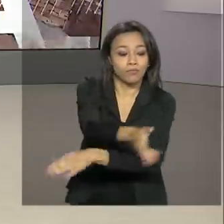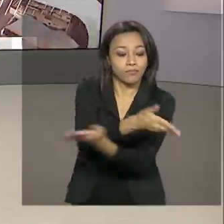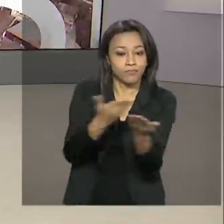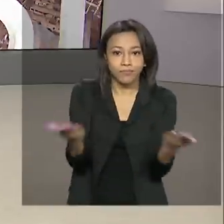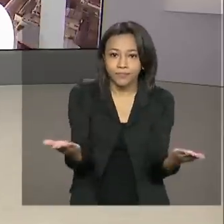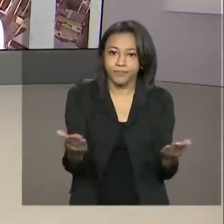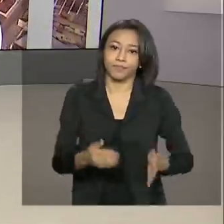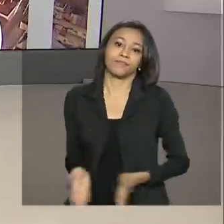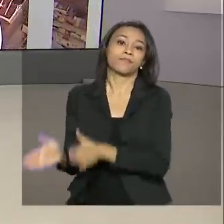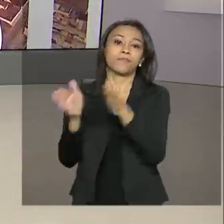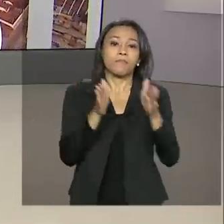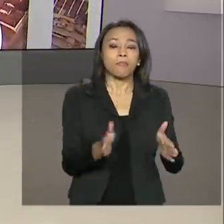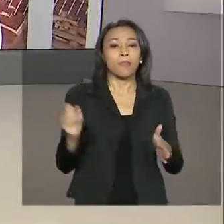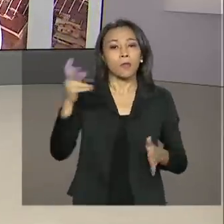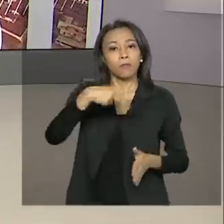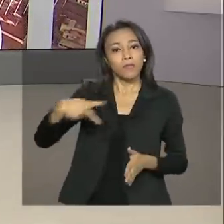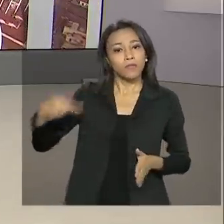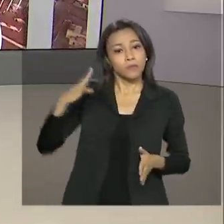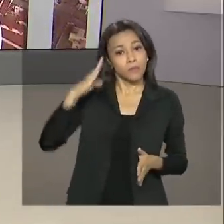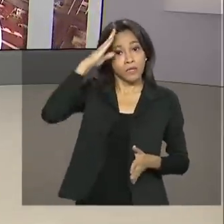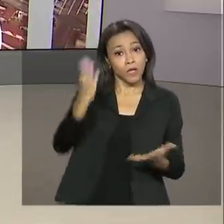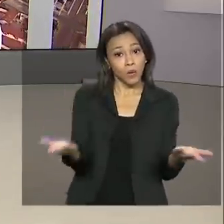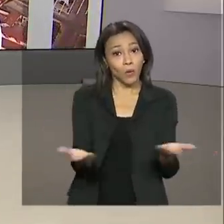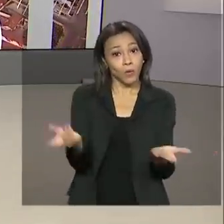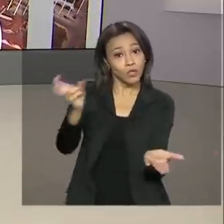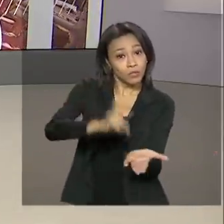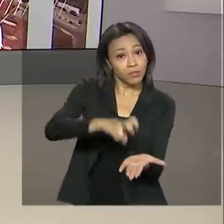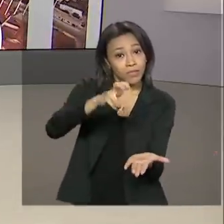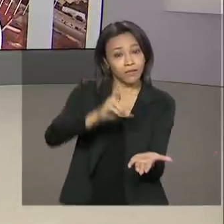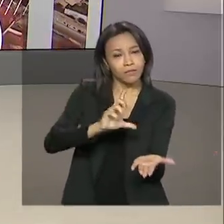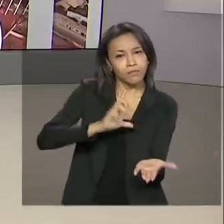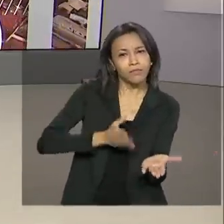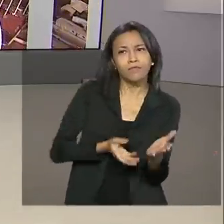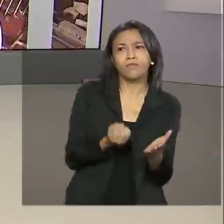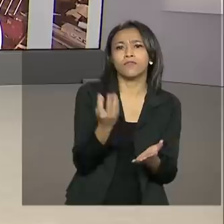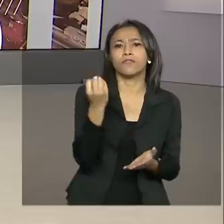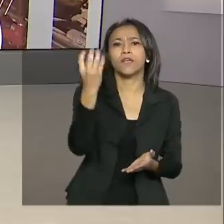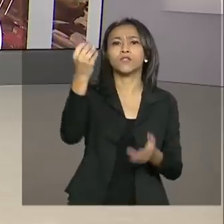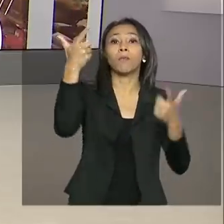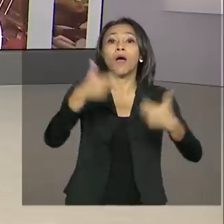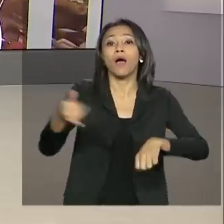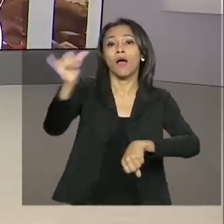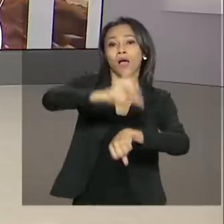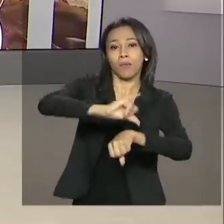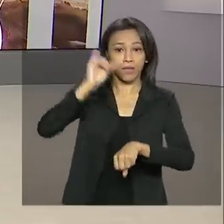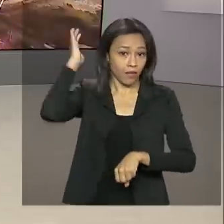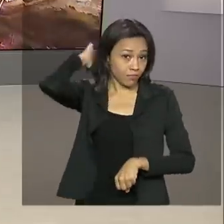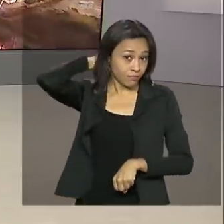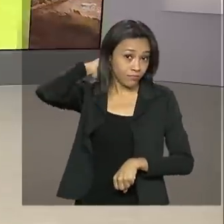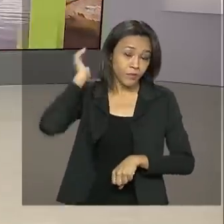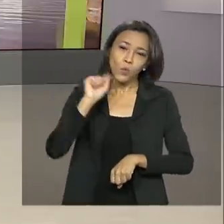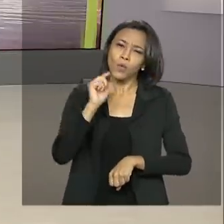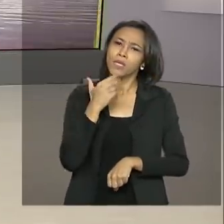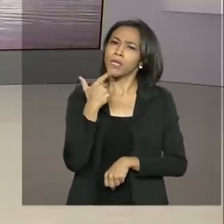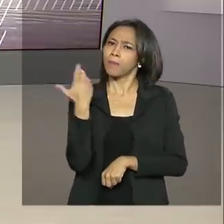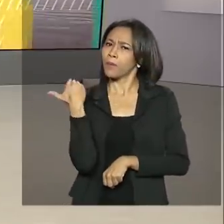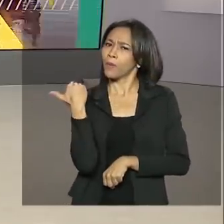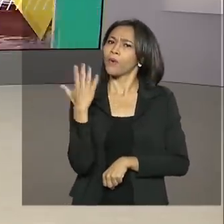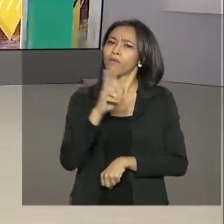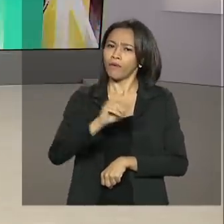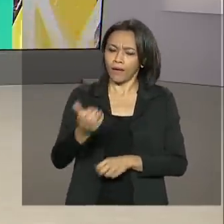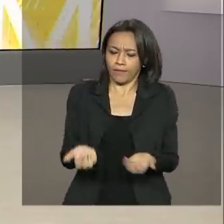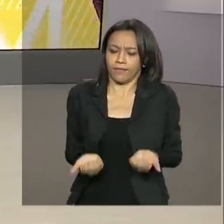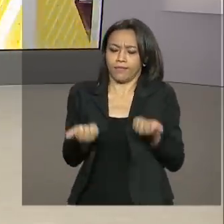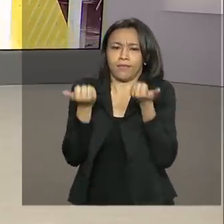O presidente Jair Bolsonaro embarcou hoje cedo para Belém, no Pará, onde entrega daqui a pouco a primeira etapa do projeto Belém